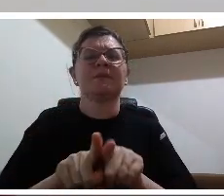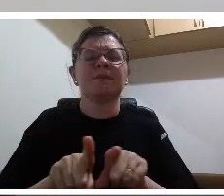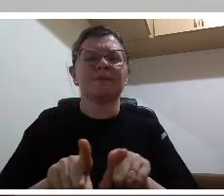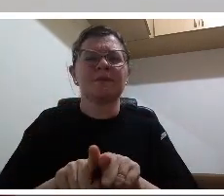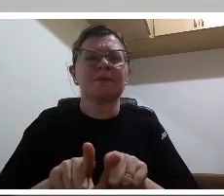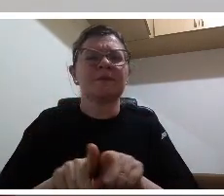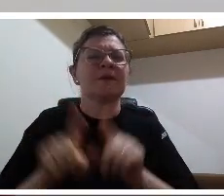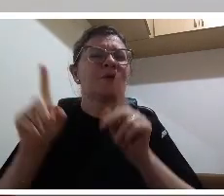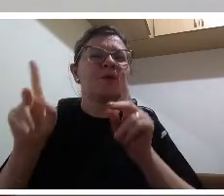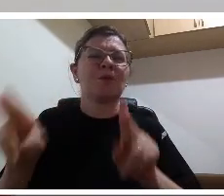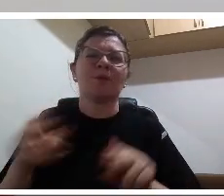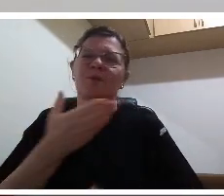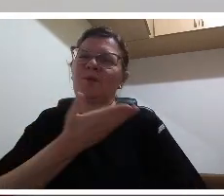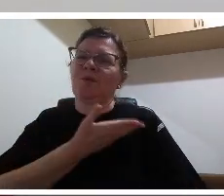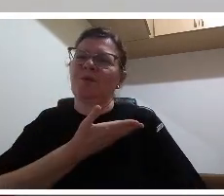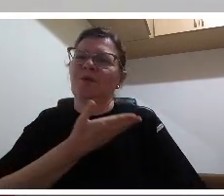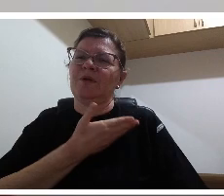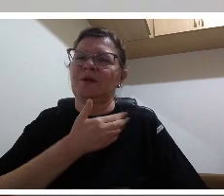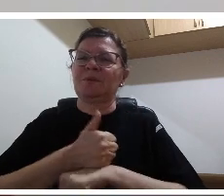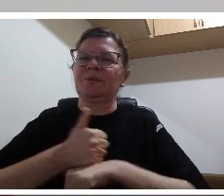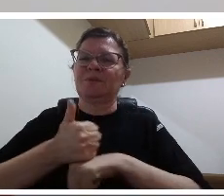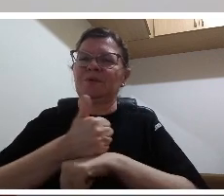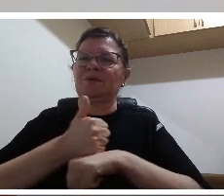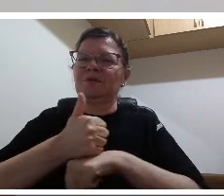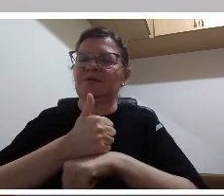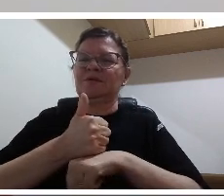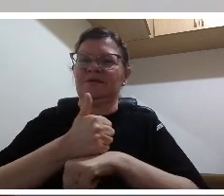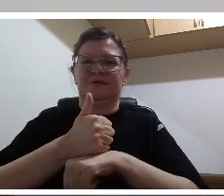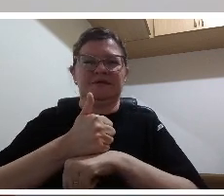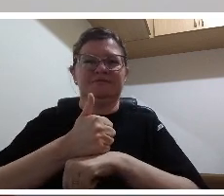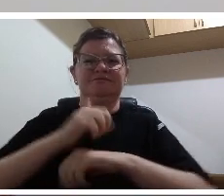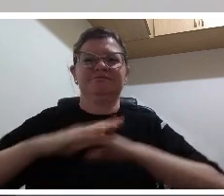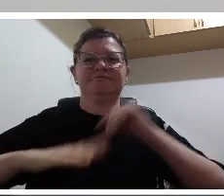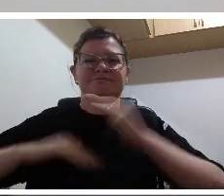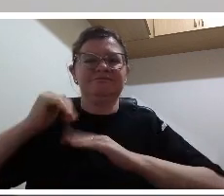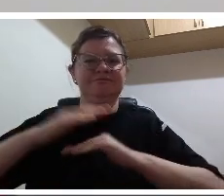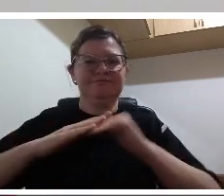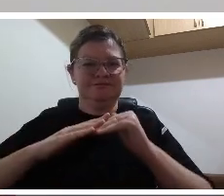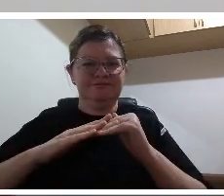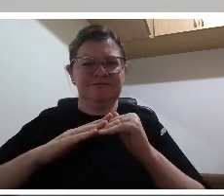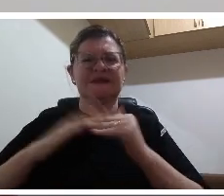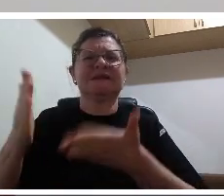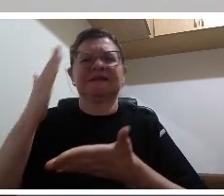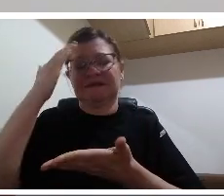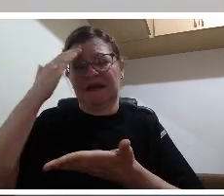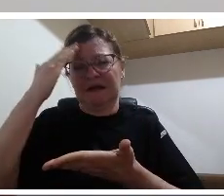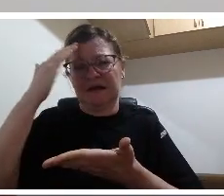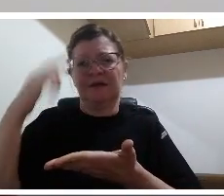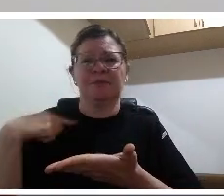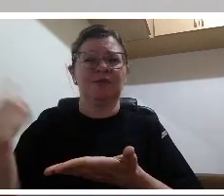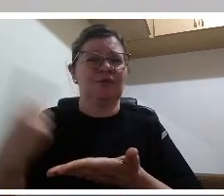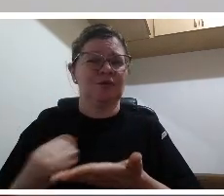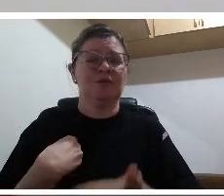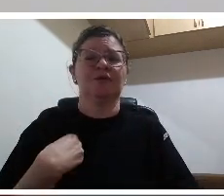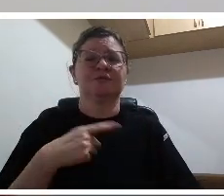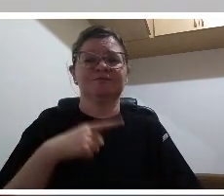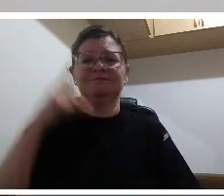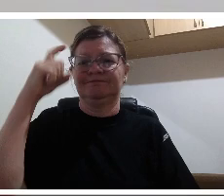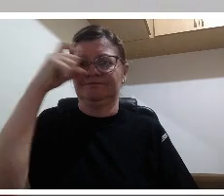educadores de professores de profissionais de educação nós já sabíamos que não ia ser fácil apesar de que a pandemia